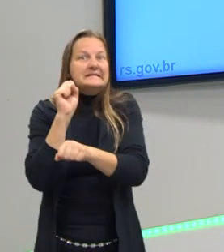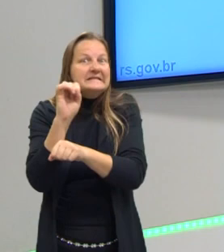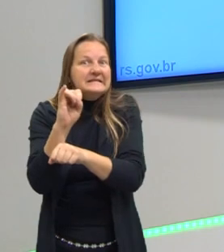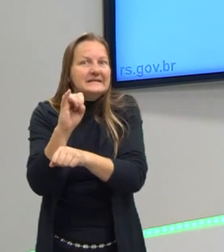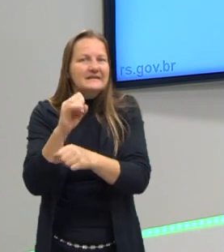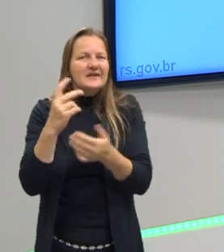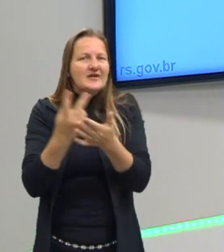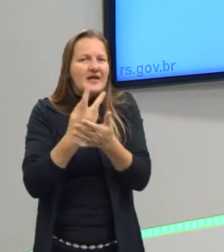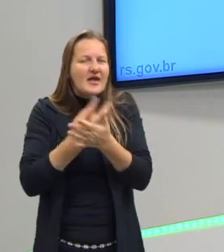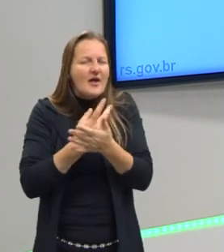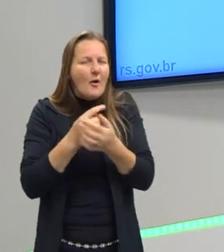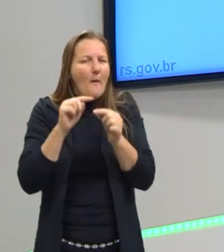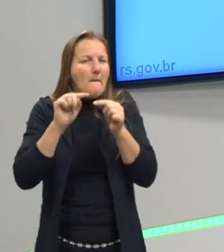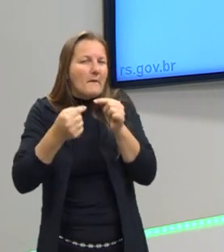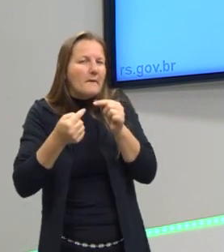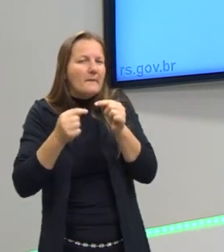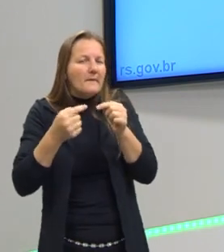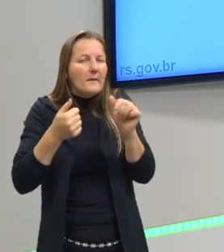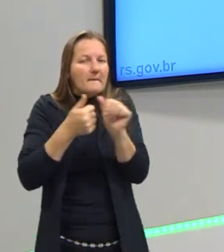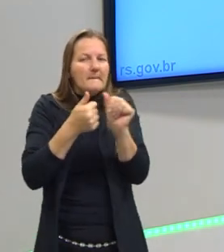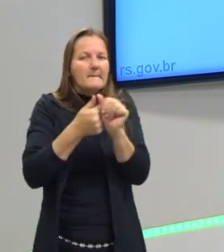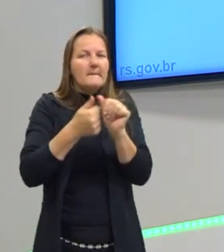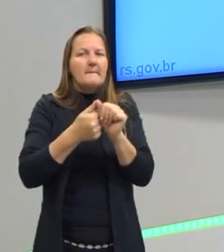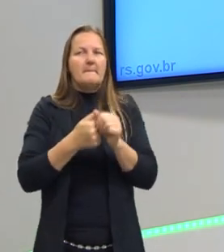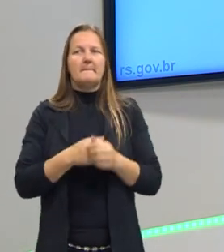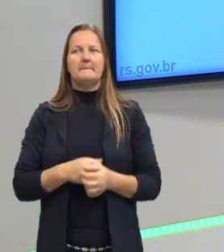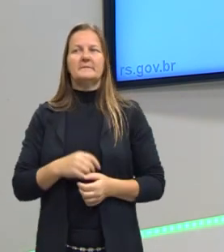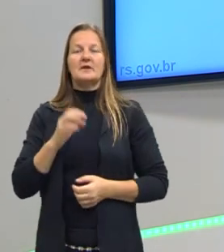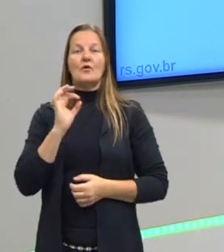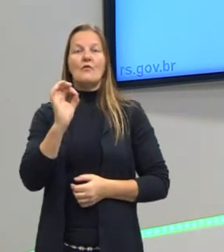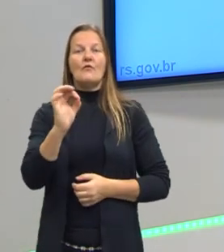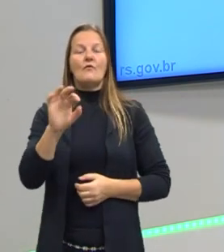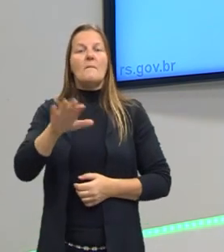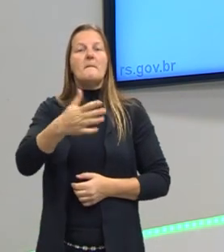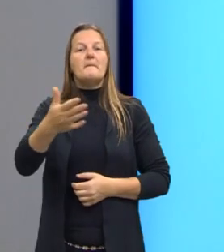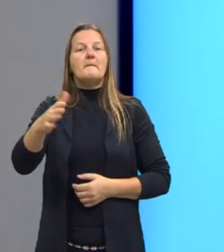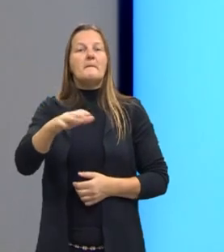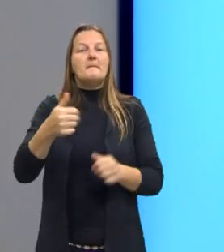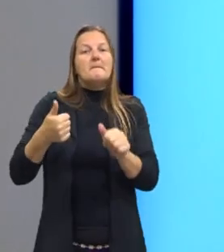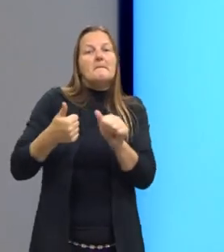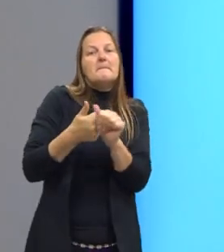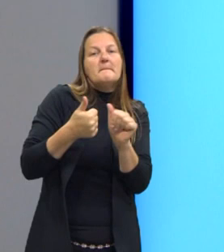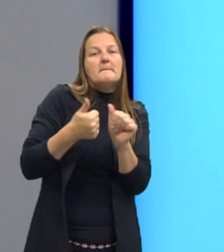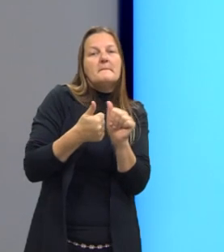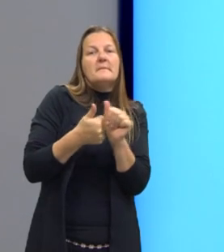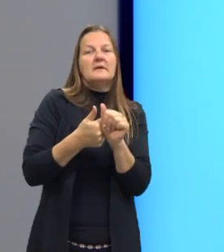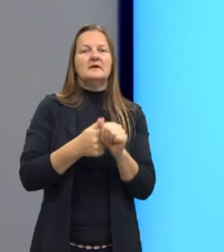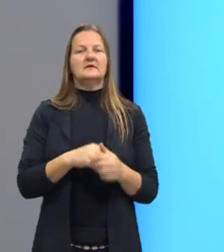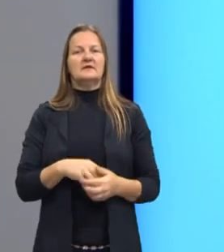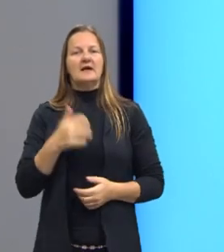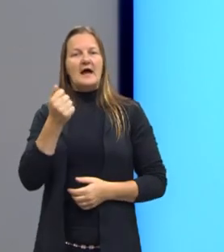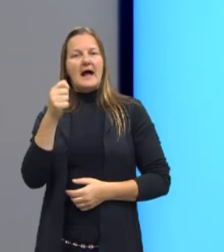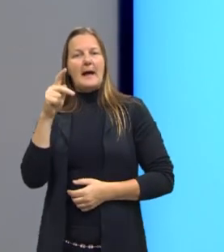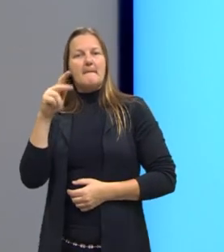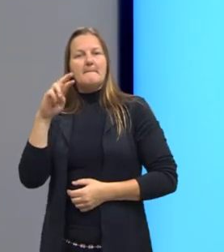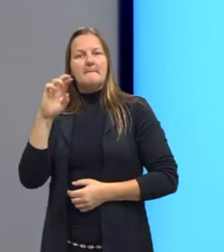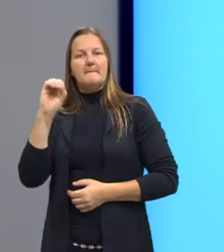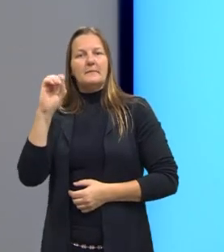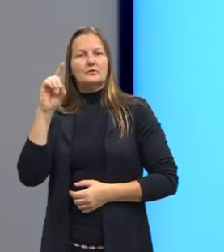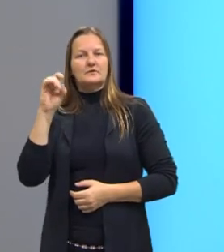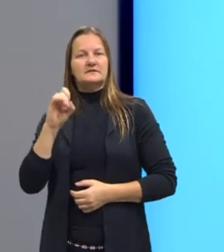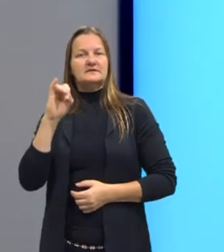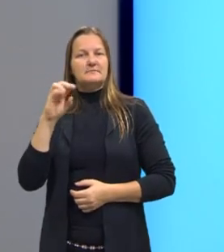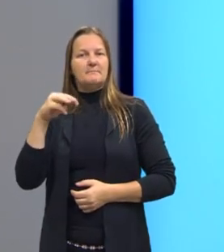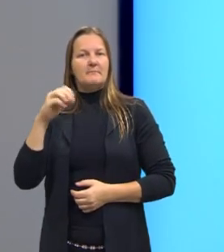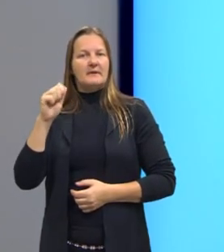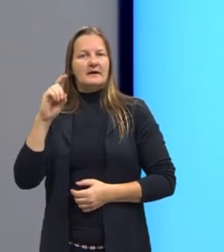de pouco, pouca proximidade, o valor sempre pede mais próximo, mais aproximado, enfim. E aí